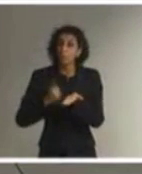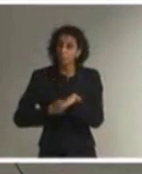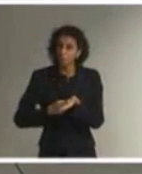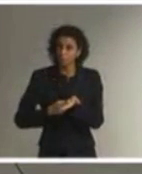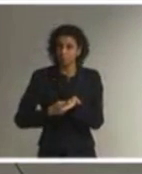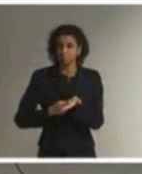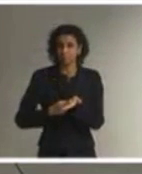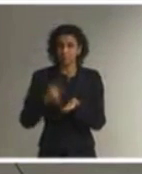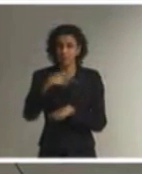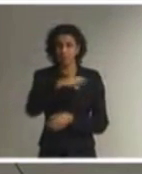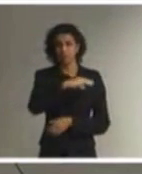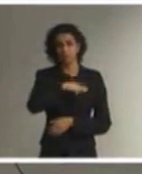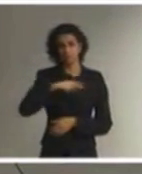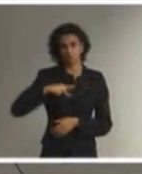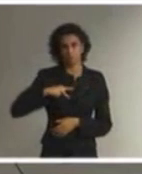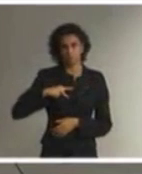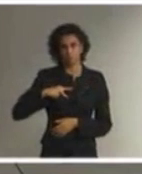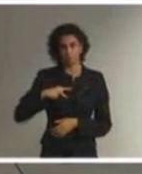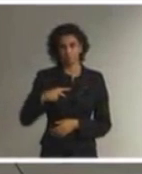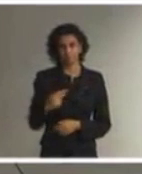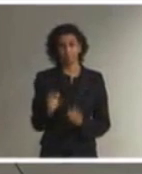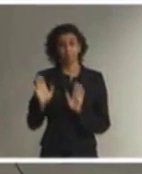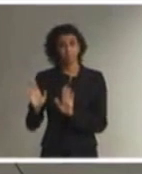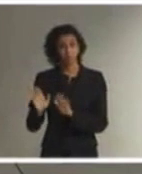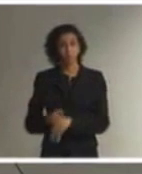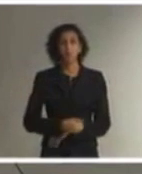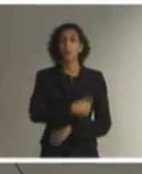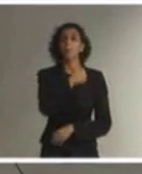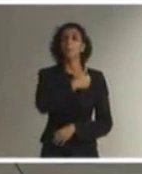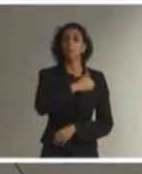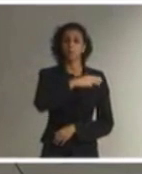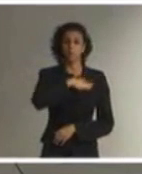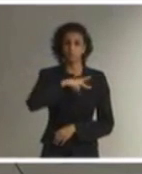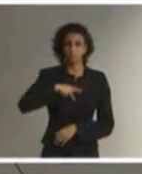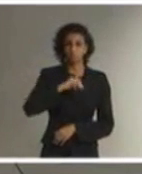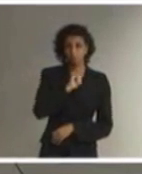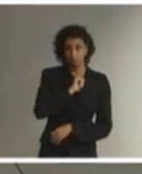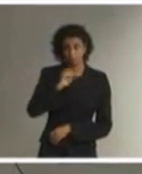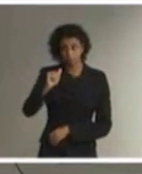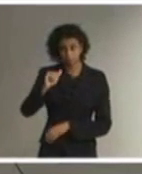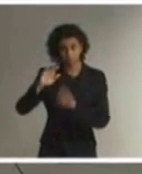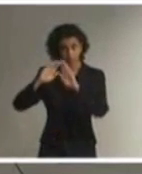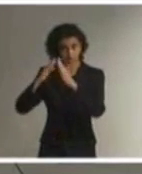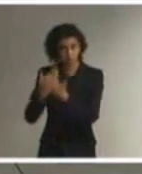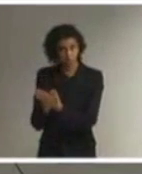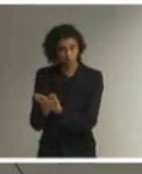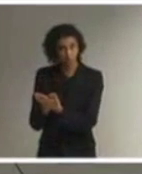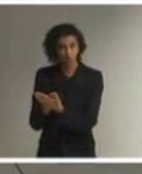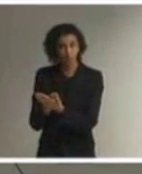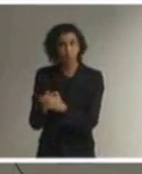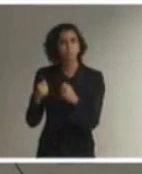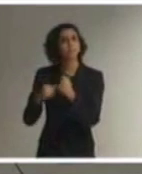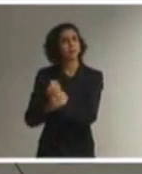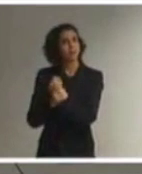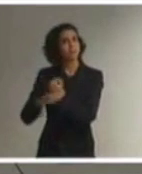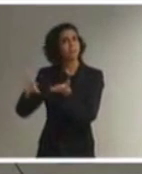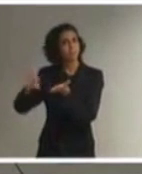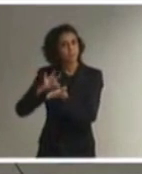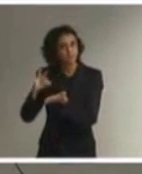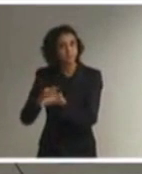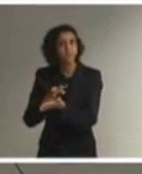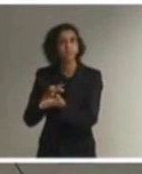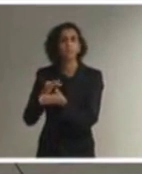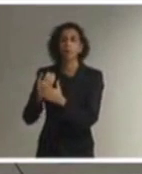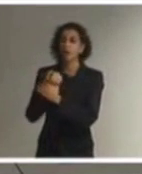do Ministério Público. Então, no primeiro momento, o Ministério Público notifica essa escola para garantir a matrícula, para